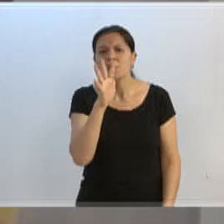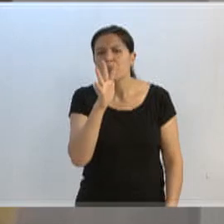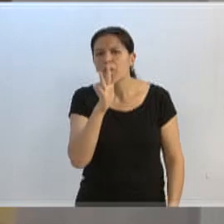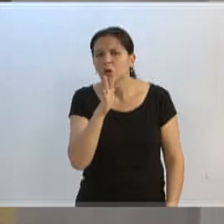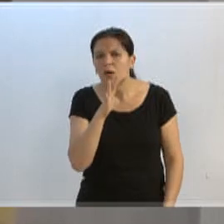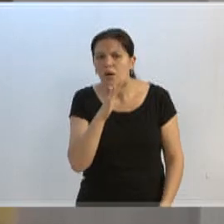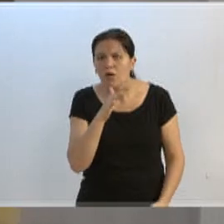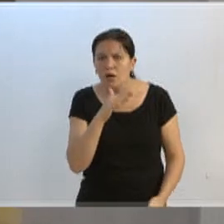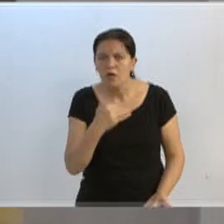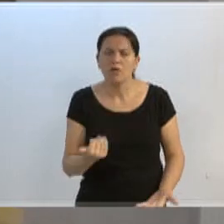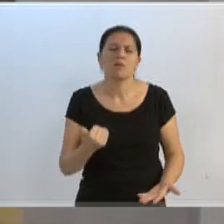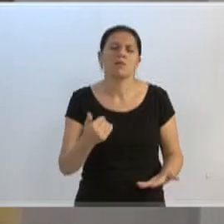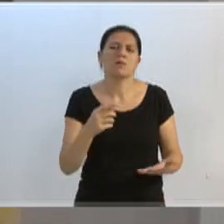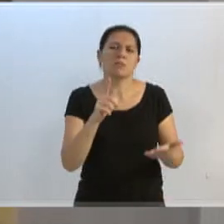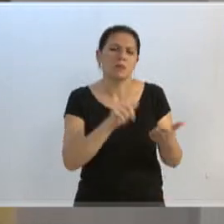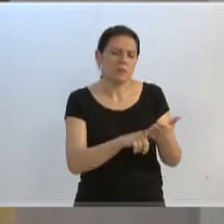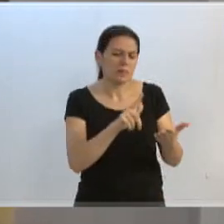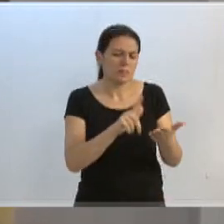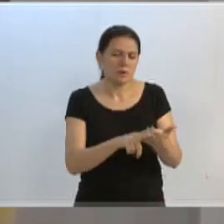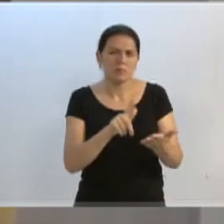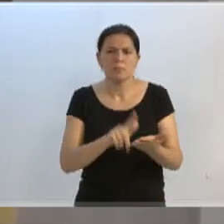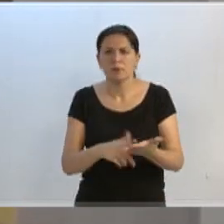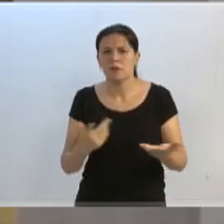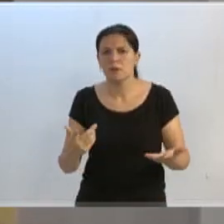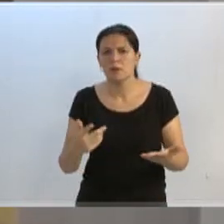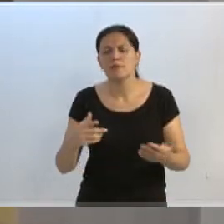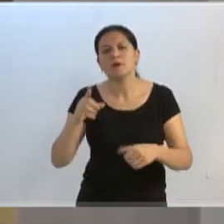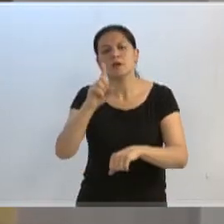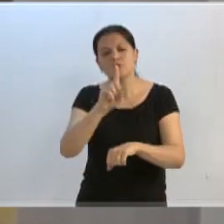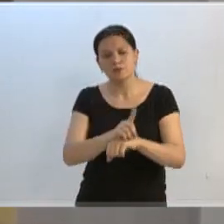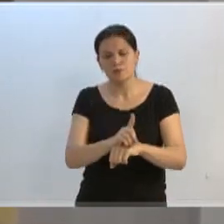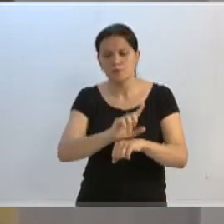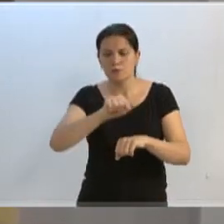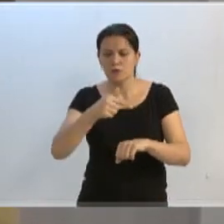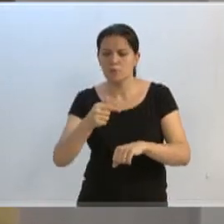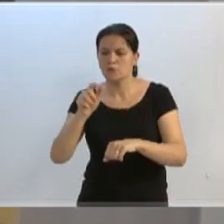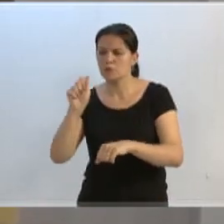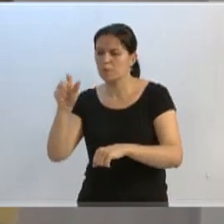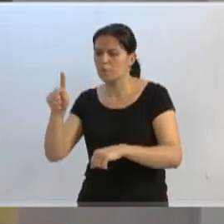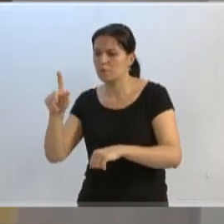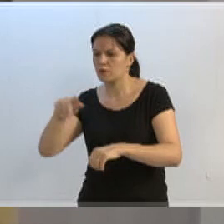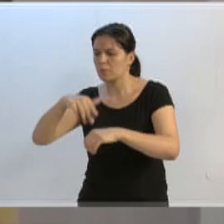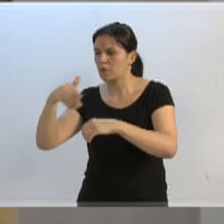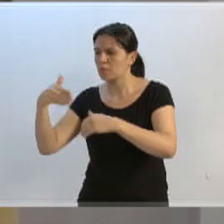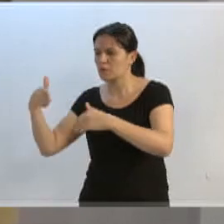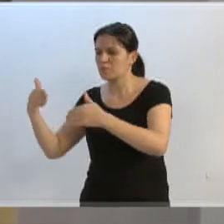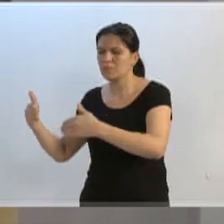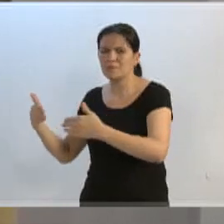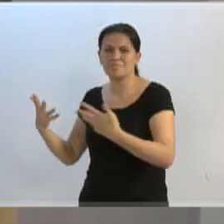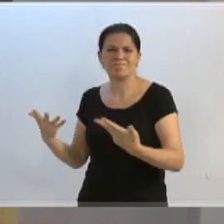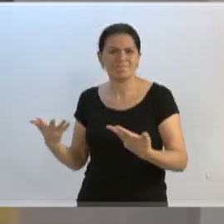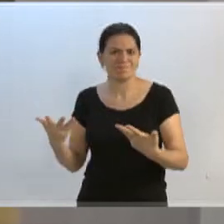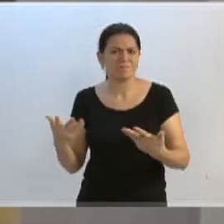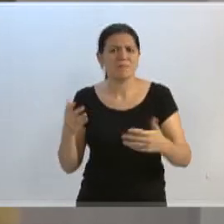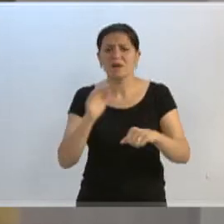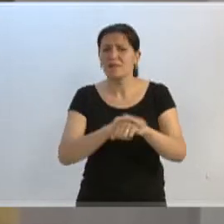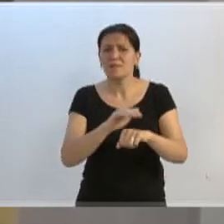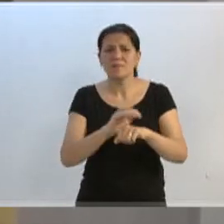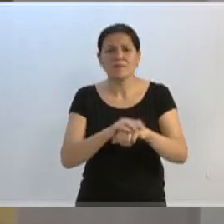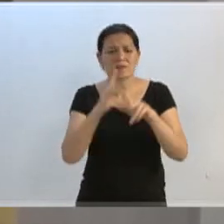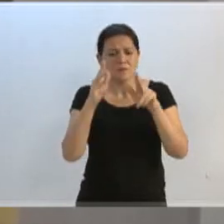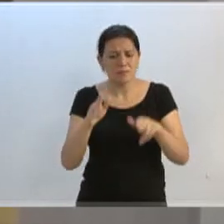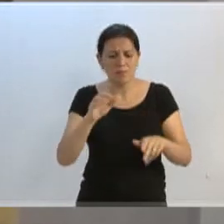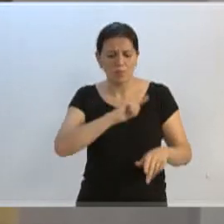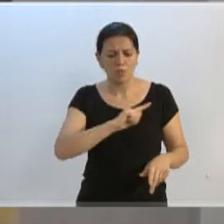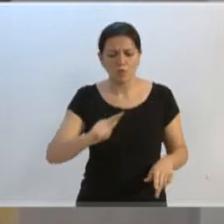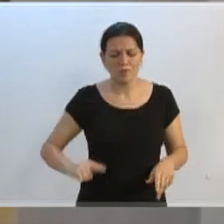questão burocrática, faz a descentralização, passa na mão do diretor, passa na mão da APP, com certeza faz como está fazendo aqui o governo do Estado, onde nós